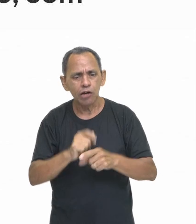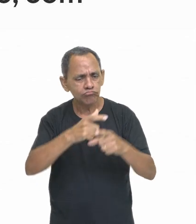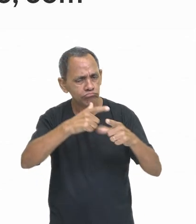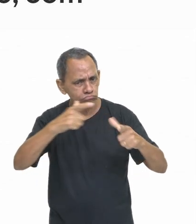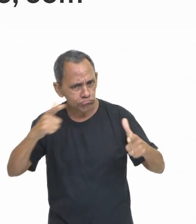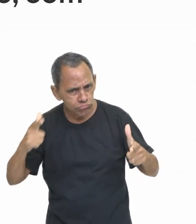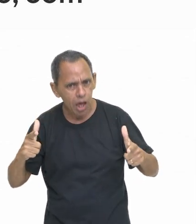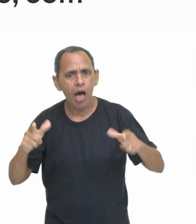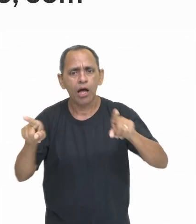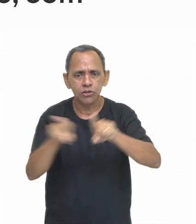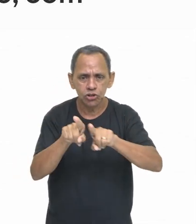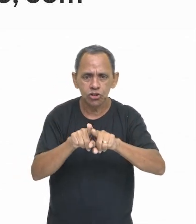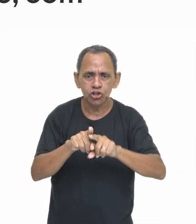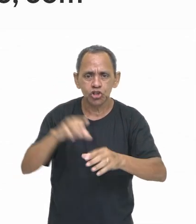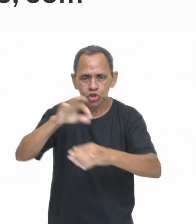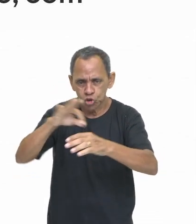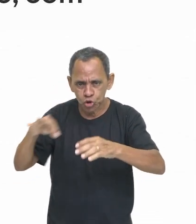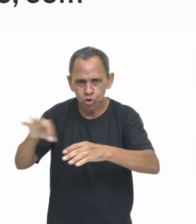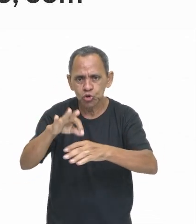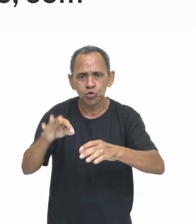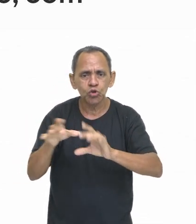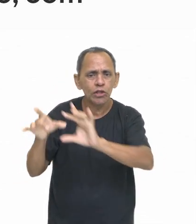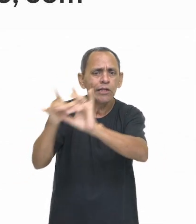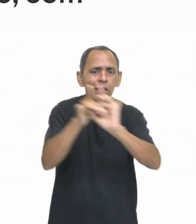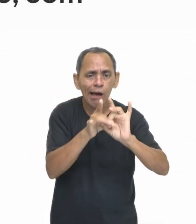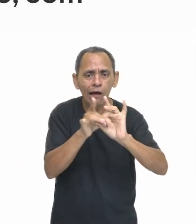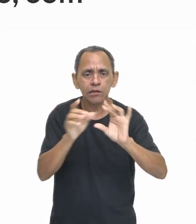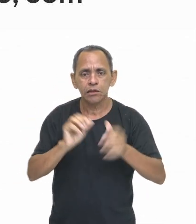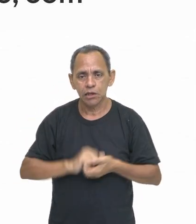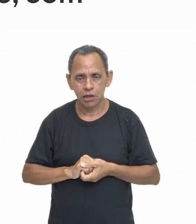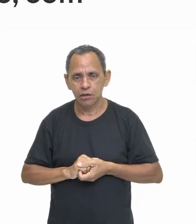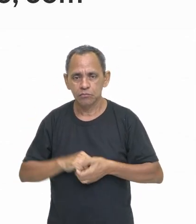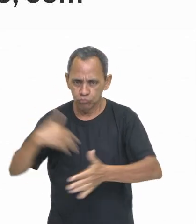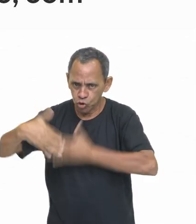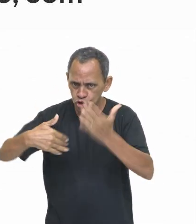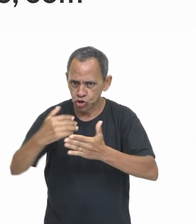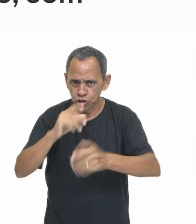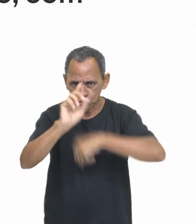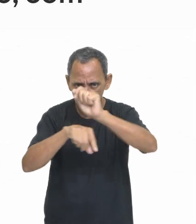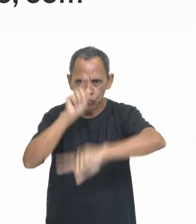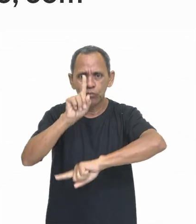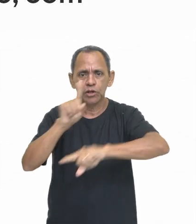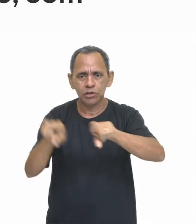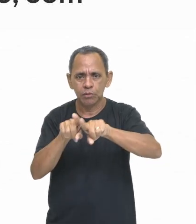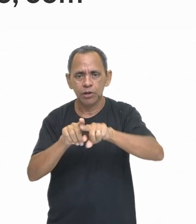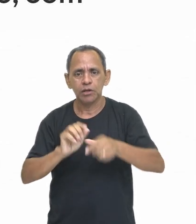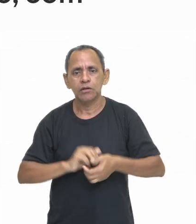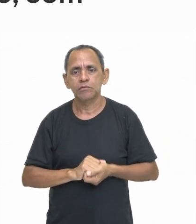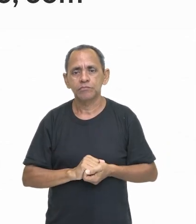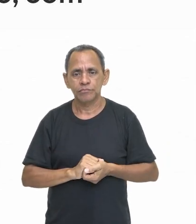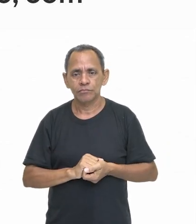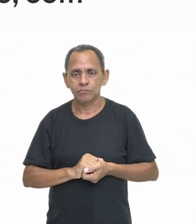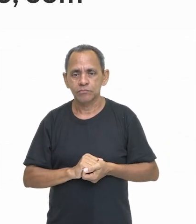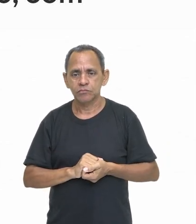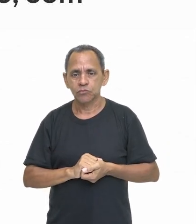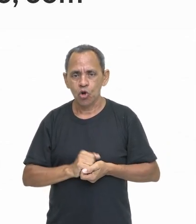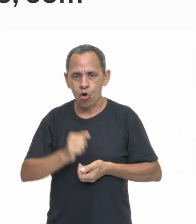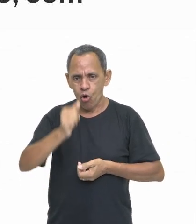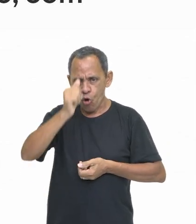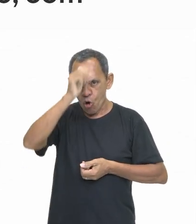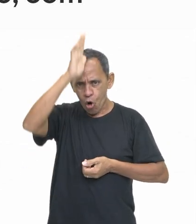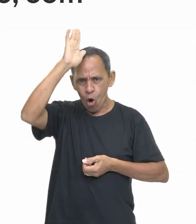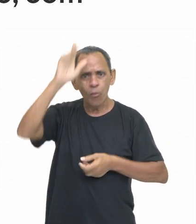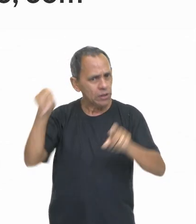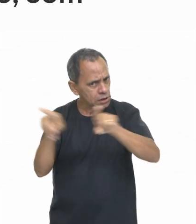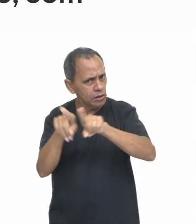antigos, a agricultura sempre vai estar ligada ao seu processo de desenvolvimento. Ok? Roma não foi diferente. Então, a agricultura